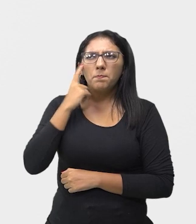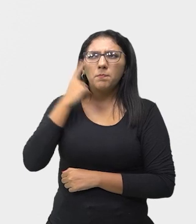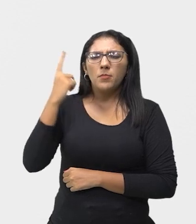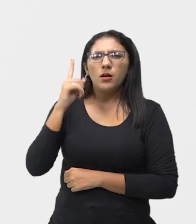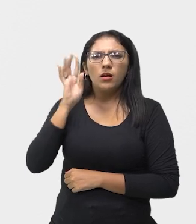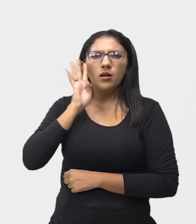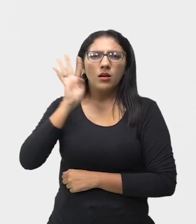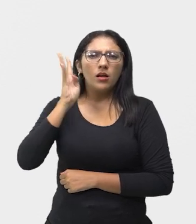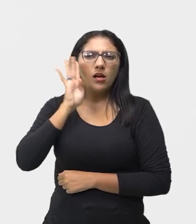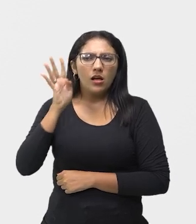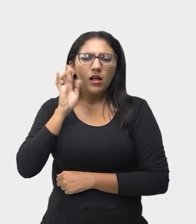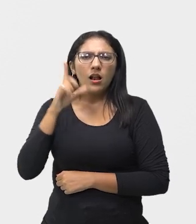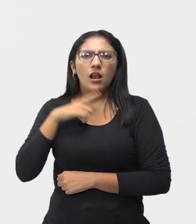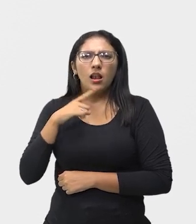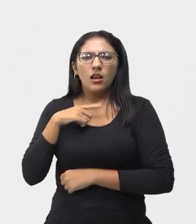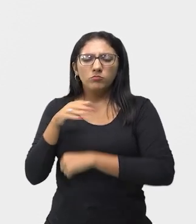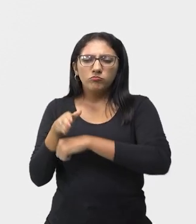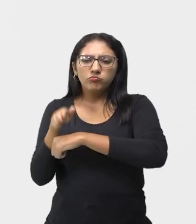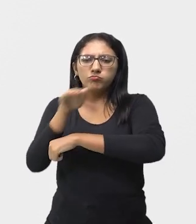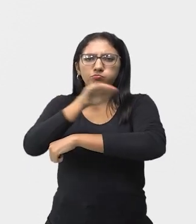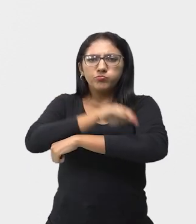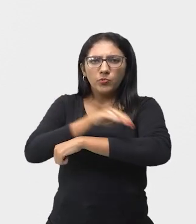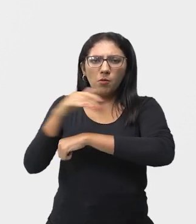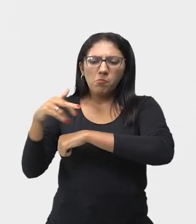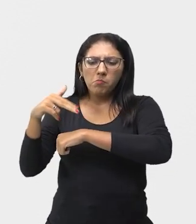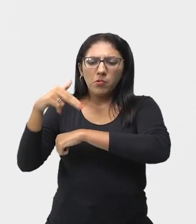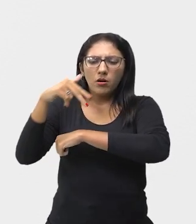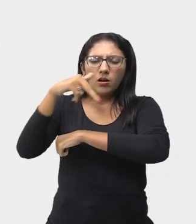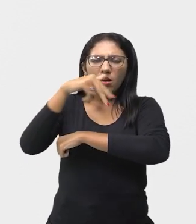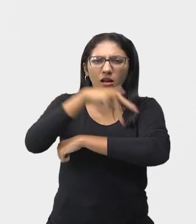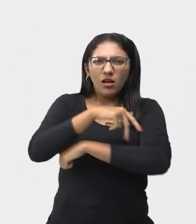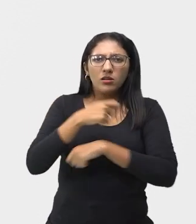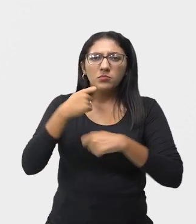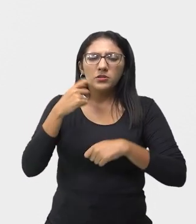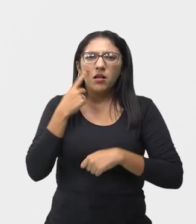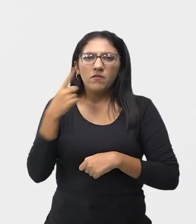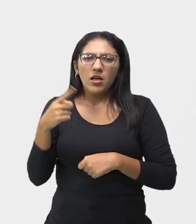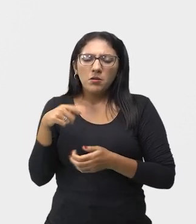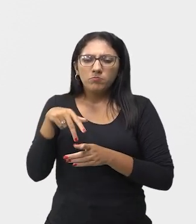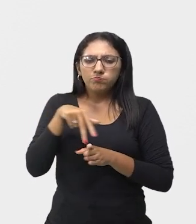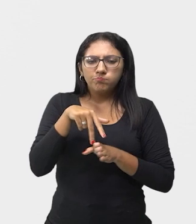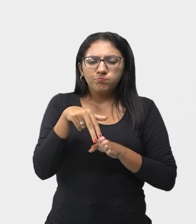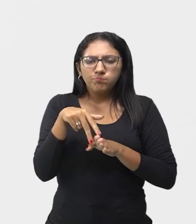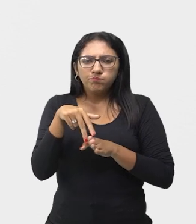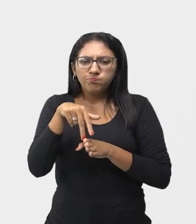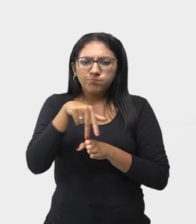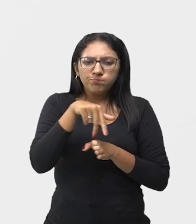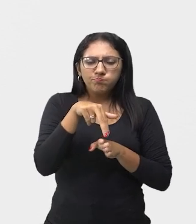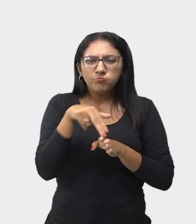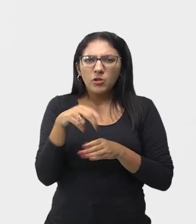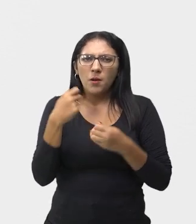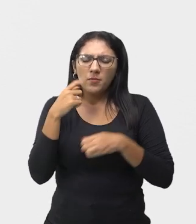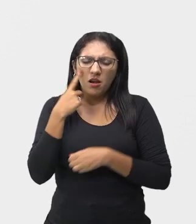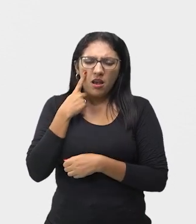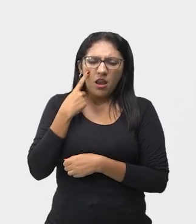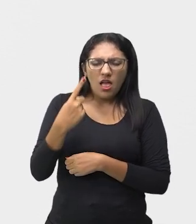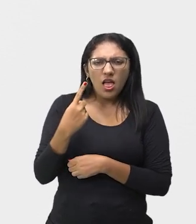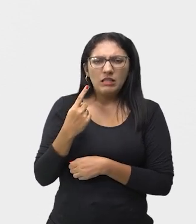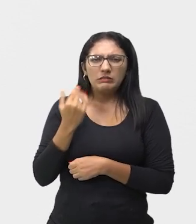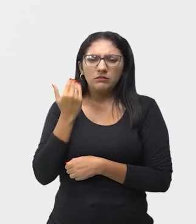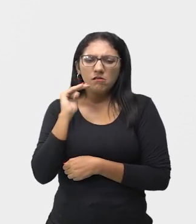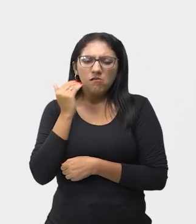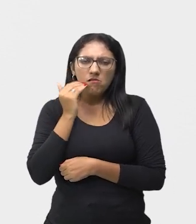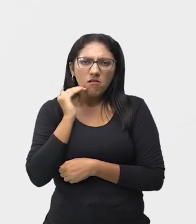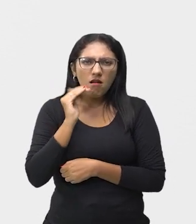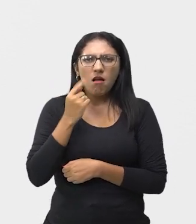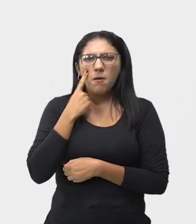madeira que vai ser suspensa por corda. Então, o corpo vai ter que balançar ali. Então, ela vai estar cheia de buraco, eles têm que